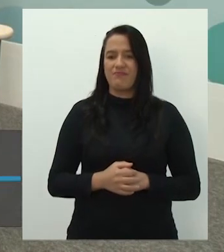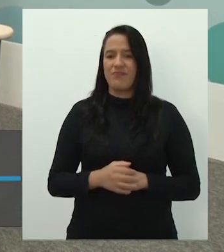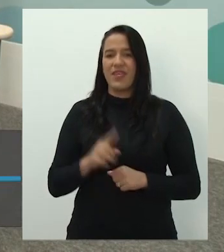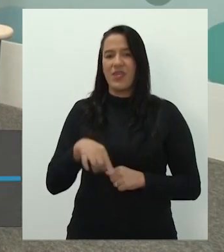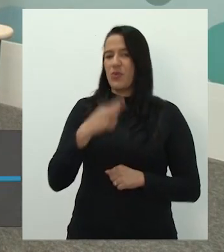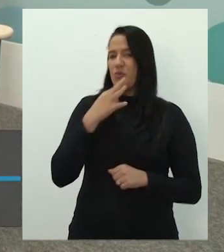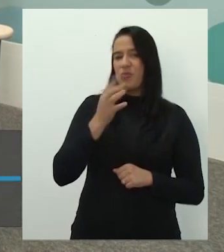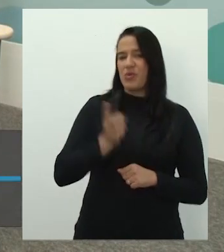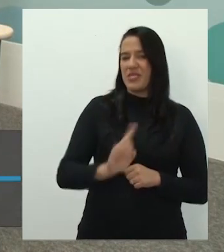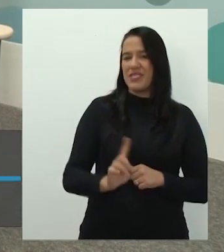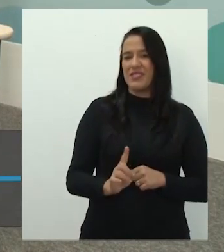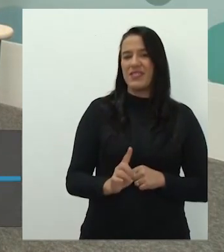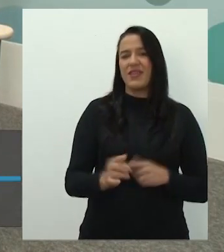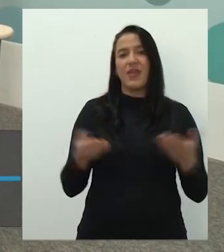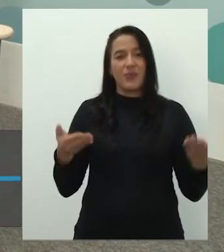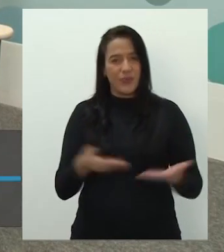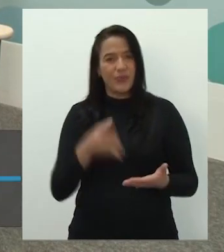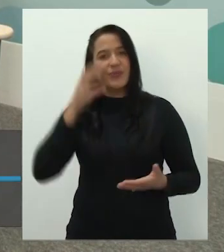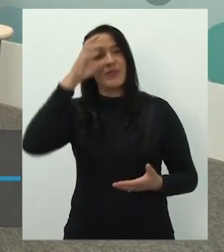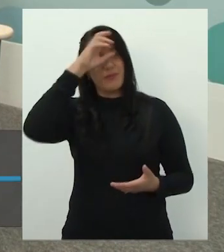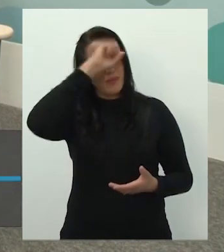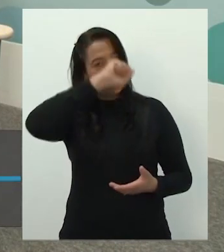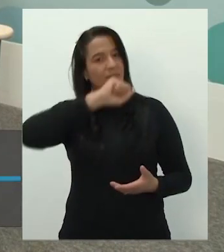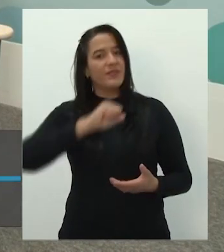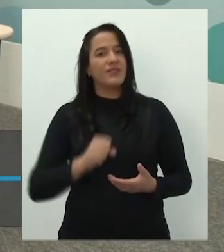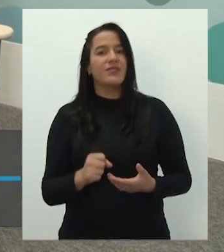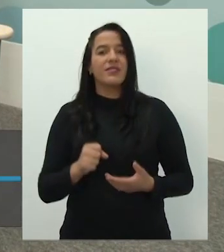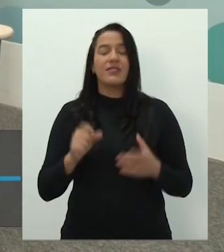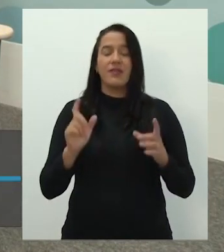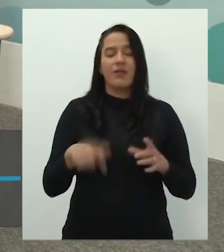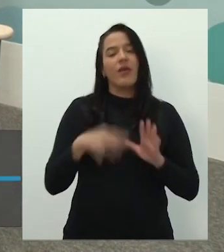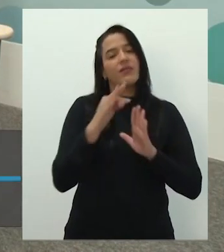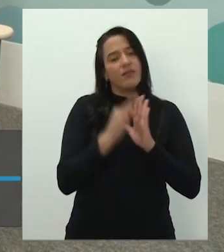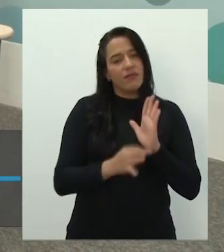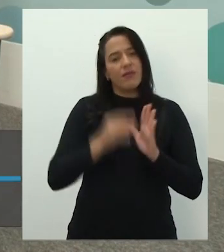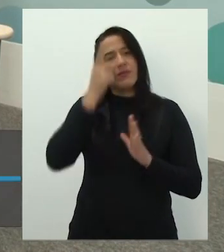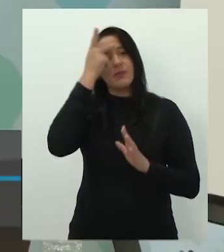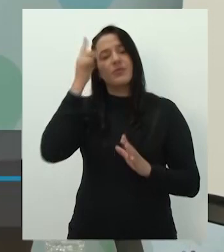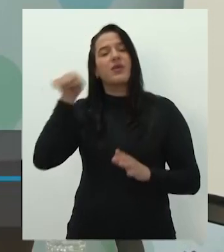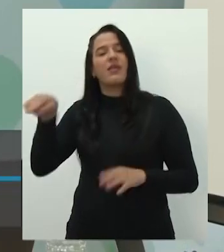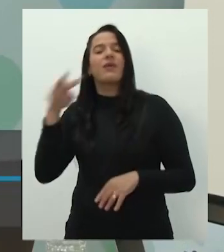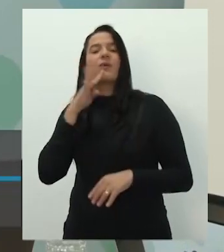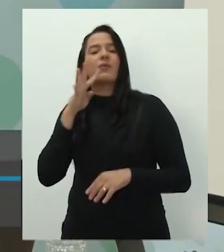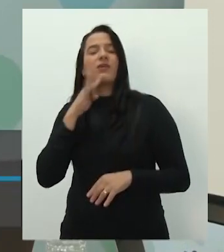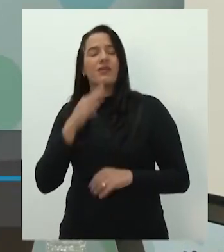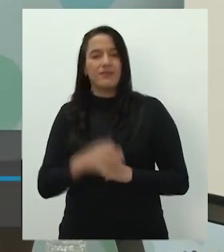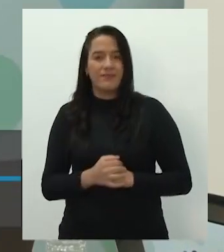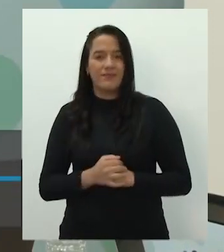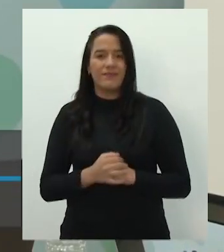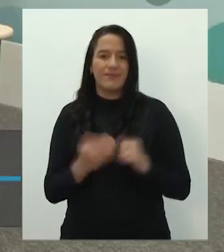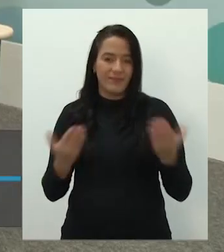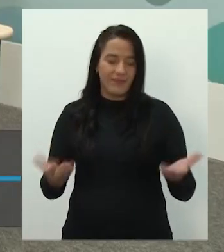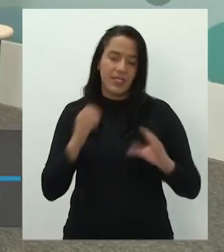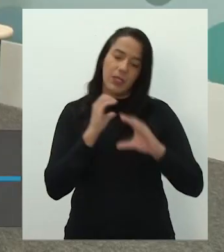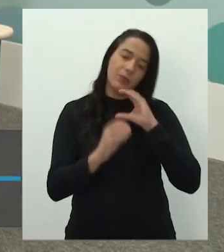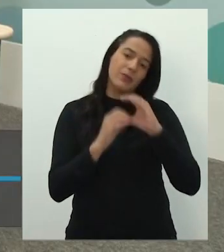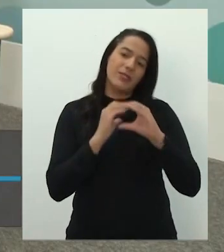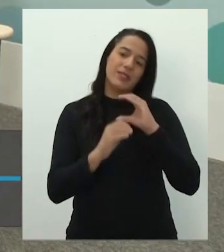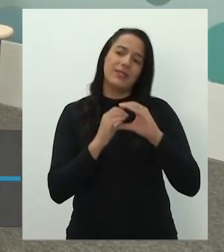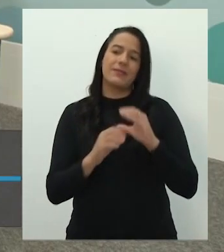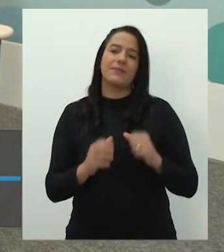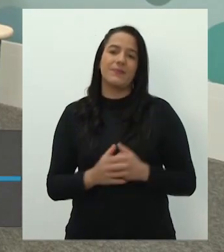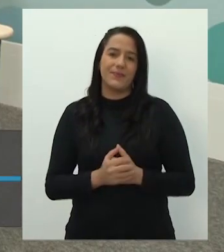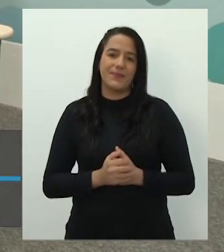mim não era Ele aprendeu hoje também. Isso, bafo para mim não era texto, mas era texto para alguém. Agora é texto, você comunica comigo. Então, bora tentar